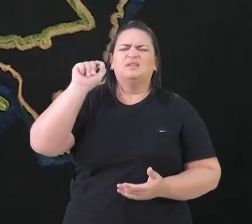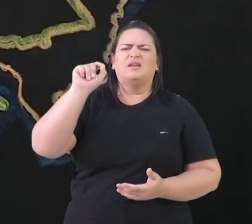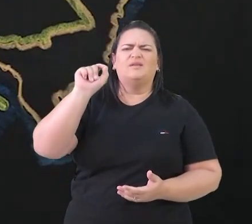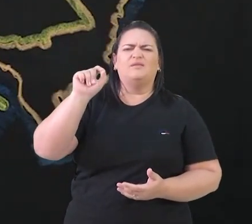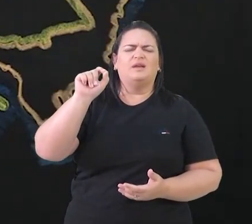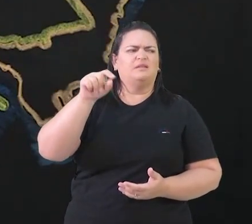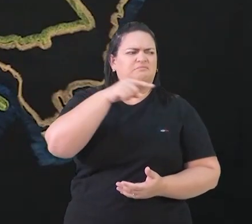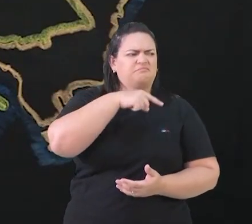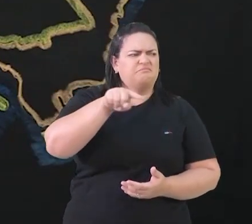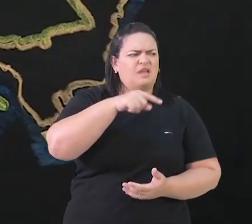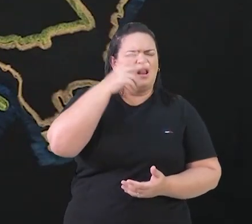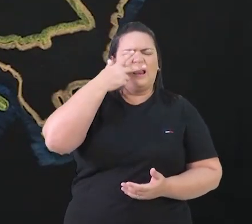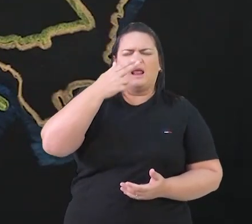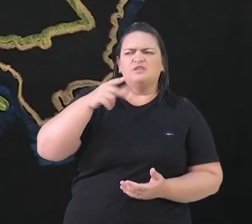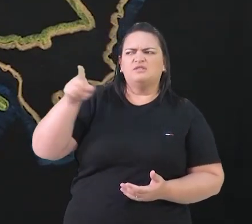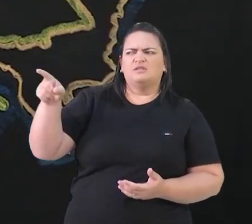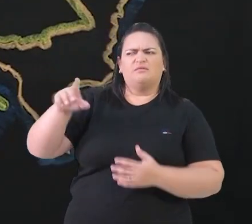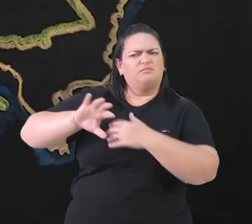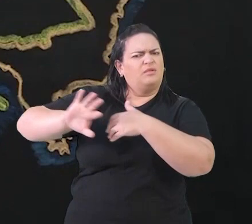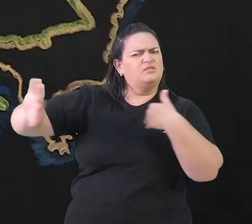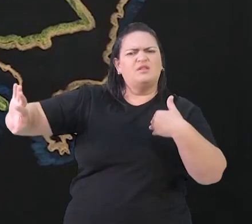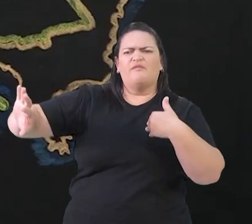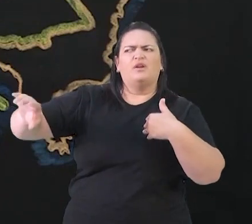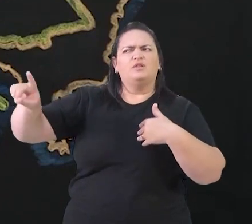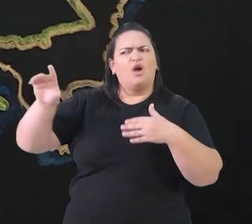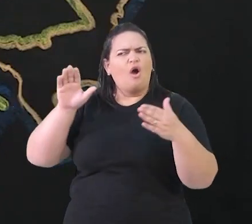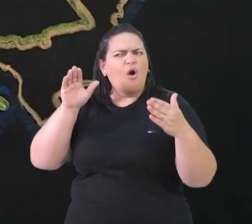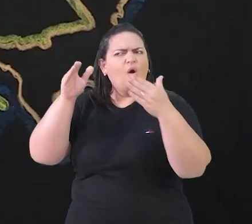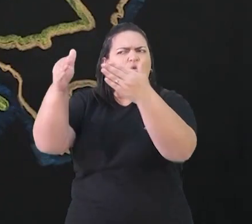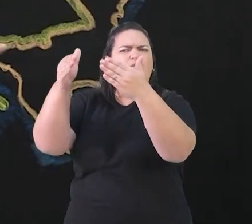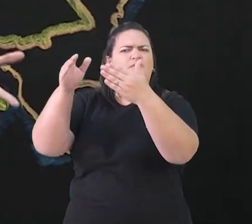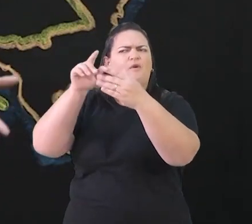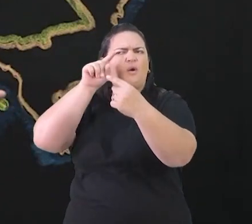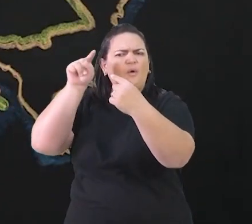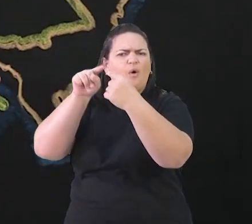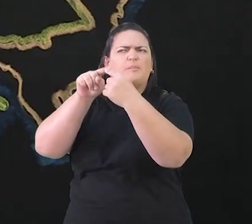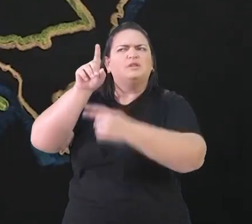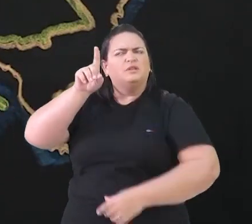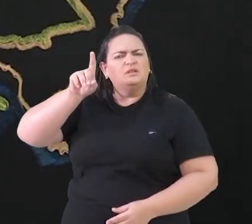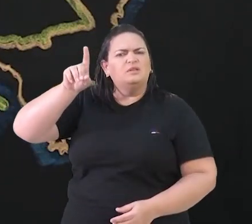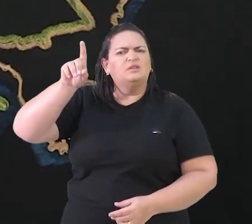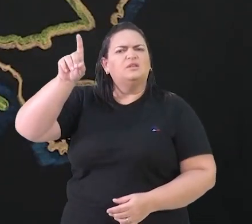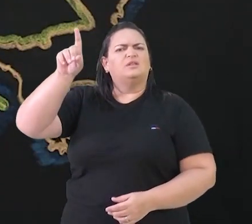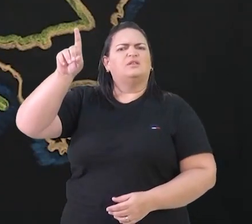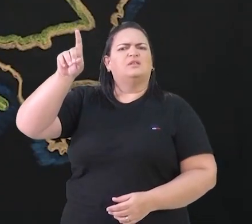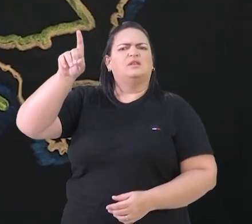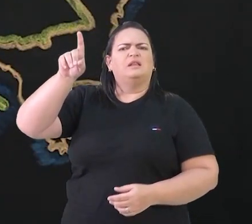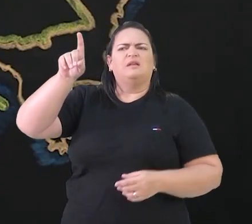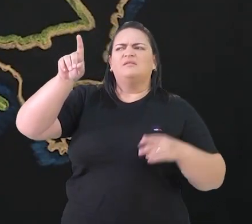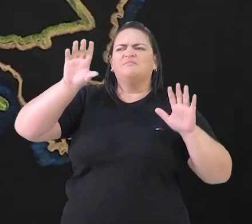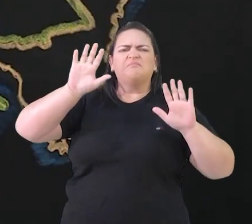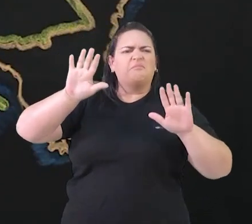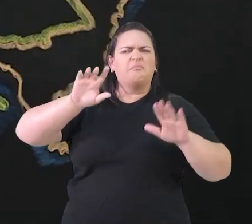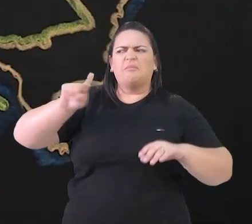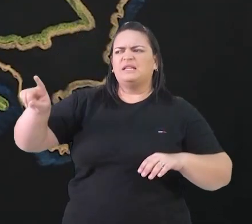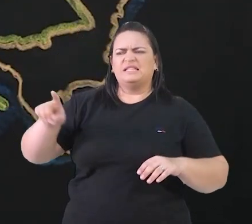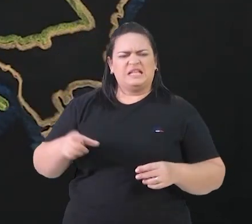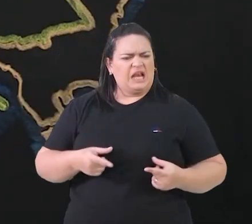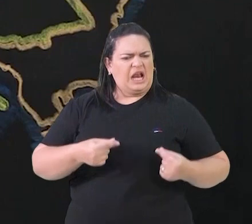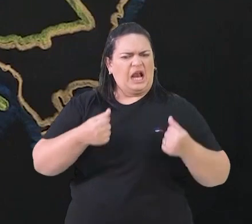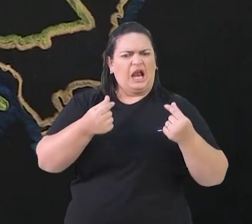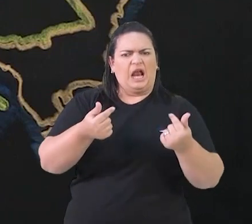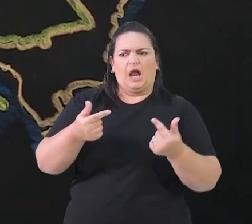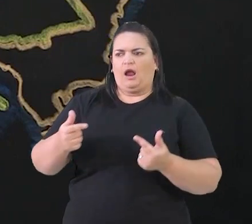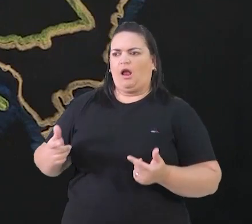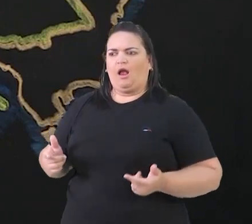se afastando do motivo real pelo qual ela deveria se dedicar, que seria a vida religiosa, e se aproximando de uma vida de luxo